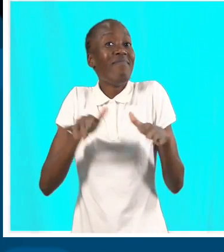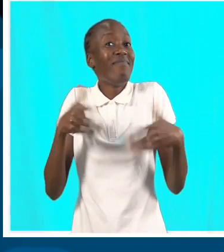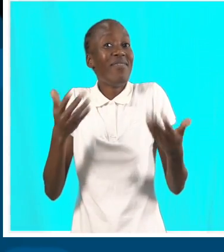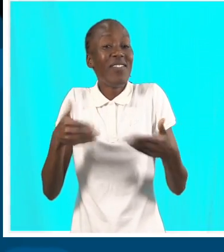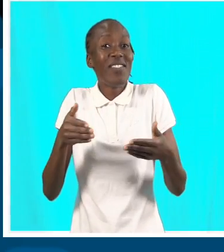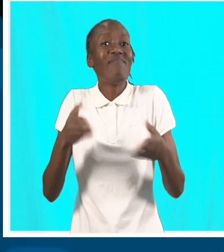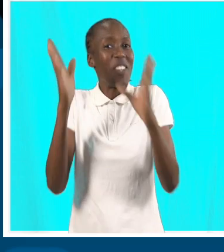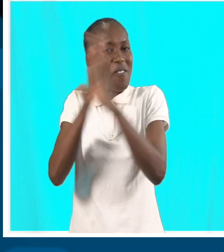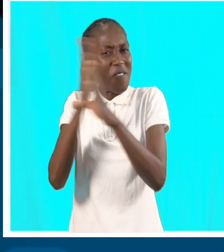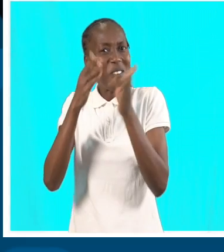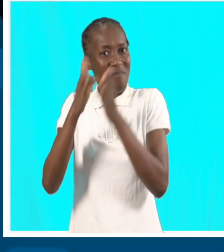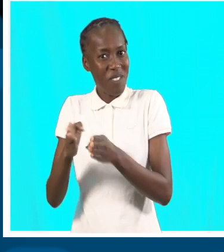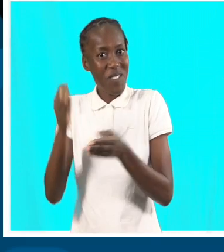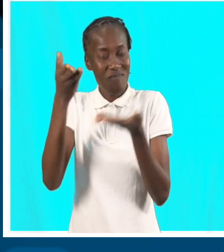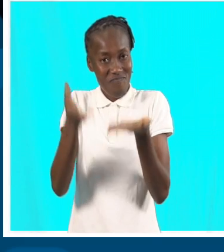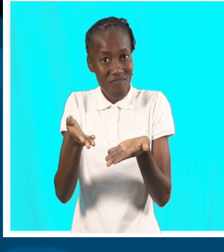Bem estrangeiro.